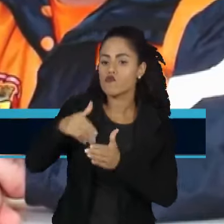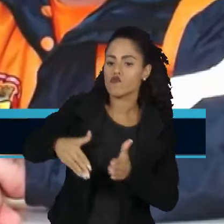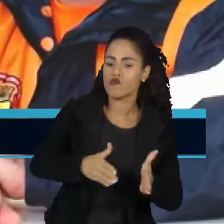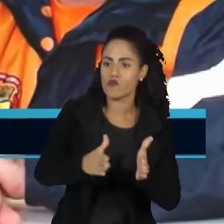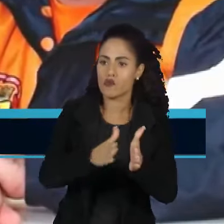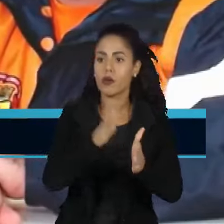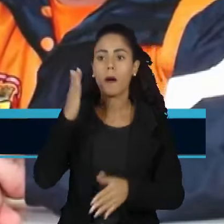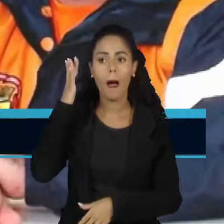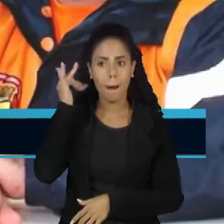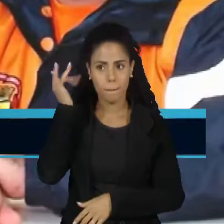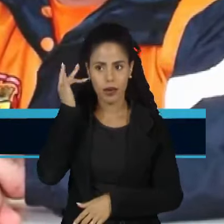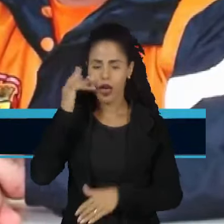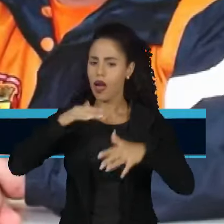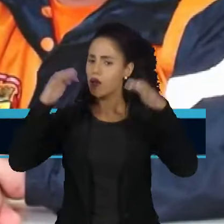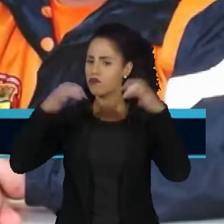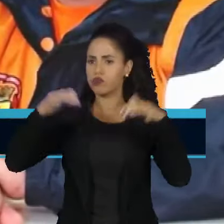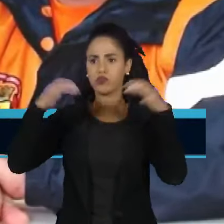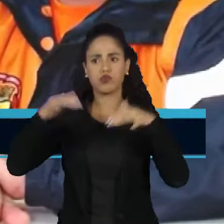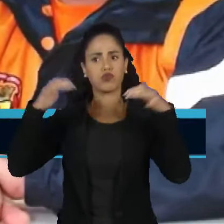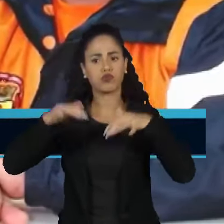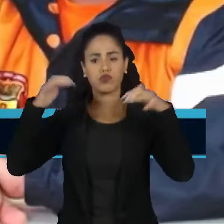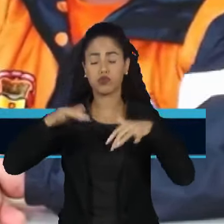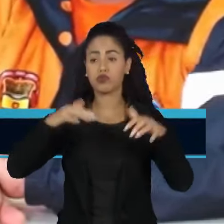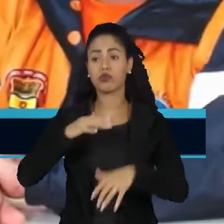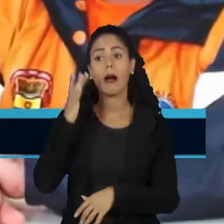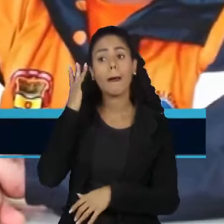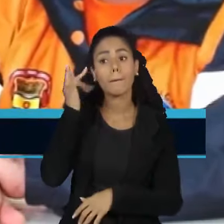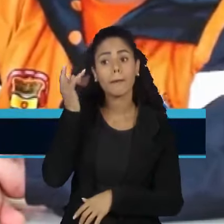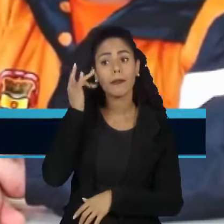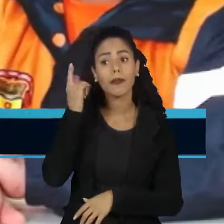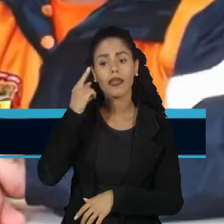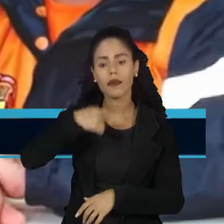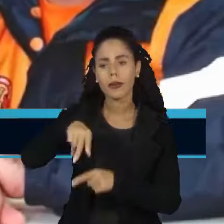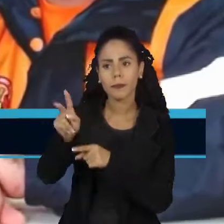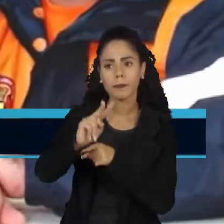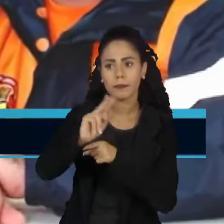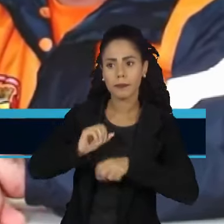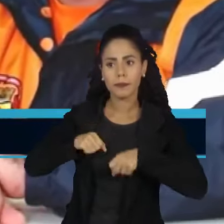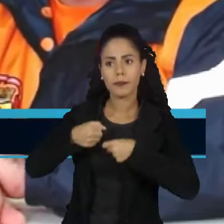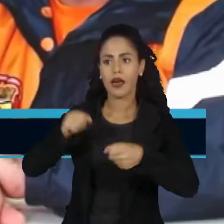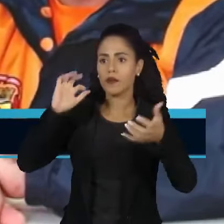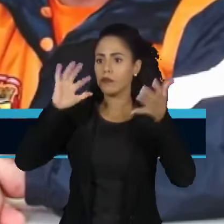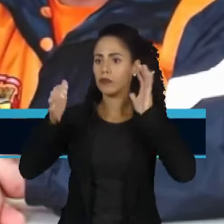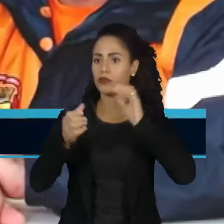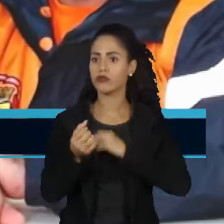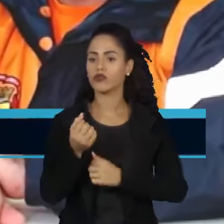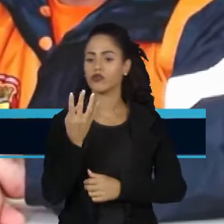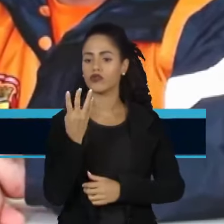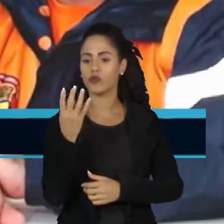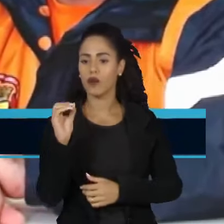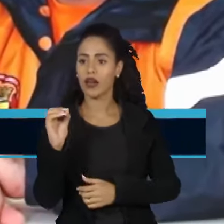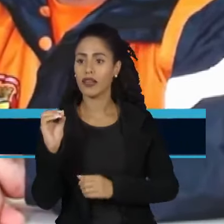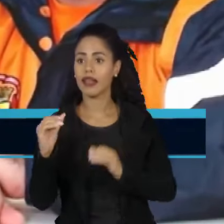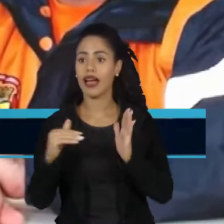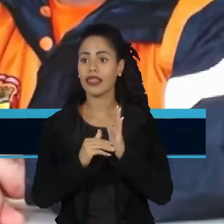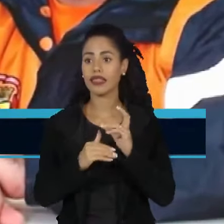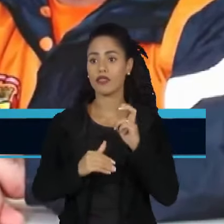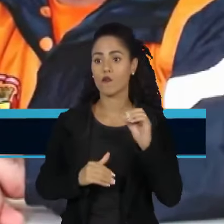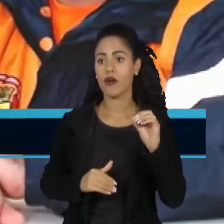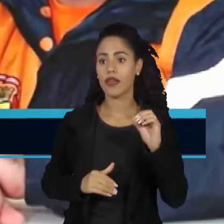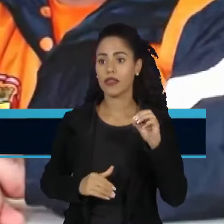chegar amanhã, né? E, segundo os meteorologistas e os hidrólatons, ele pode elevar de 40 a 50 milímetros